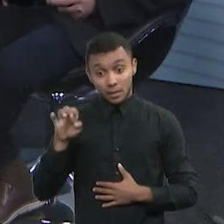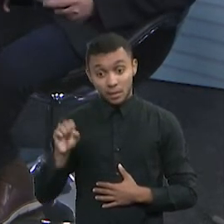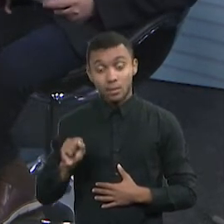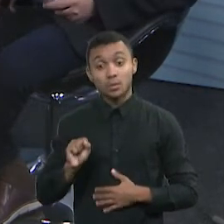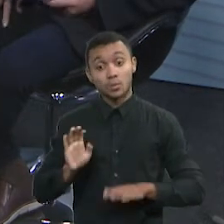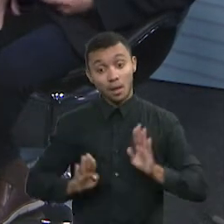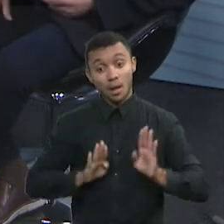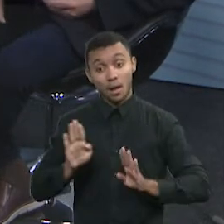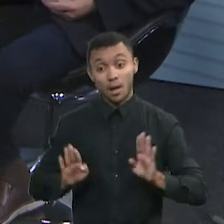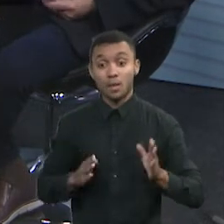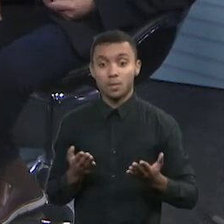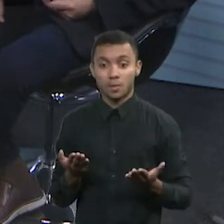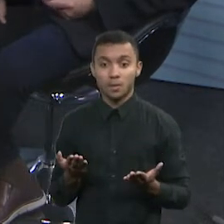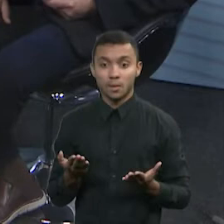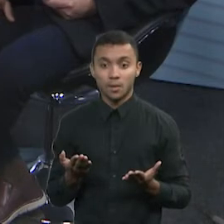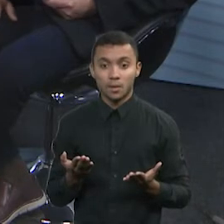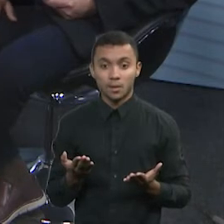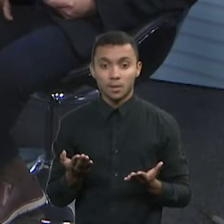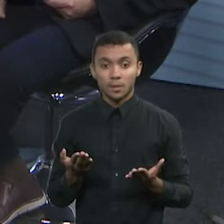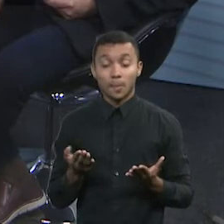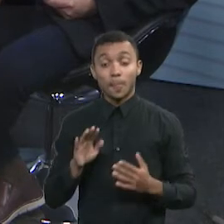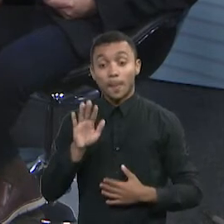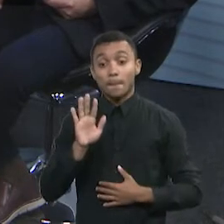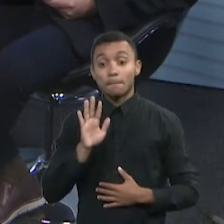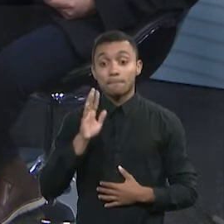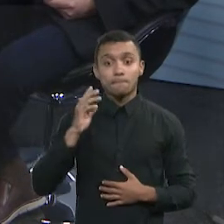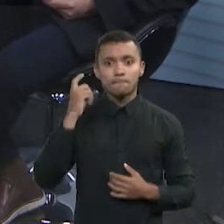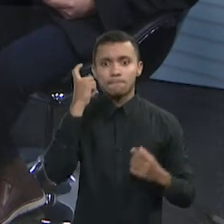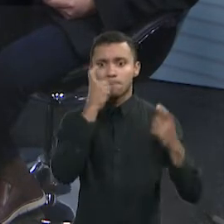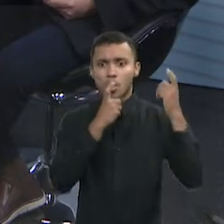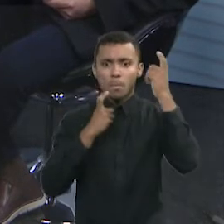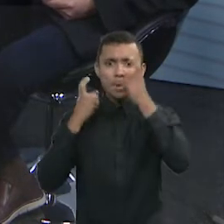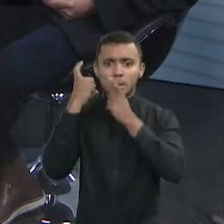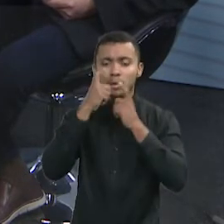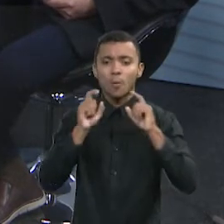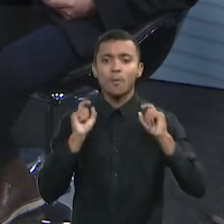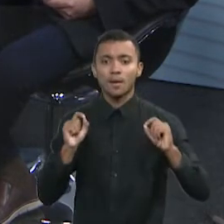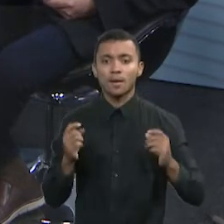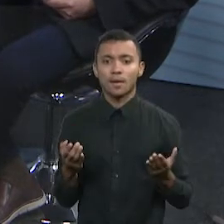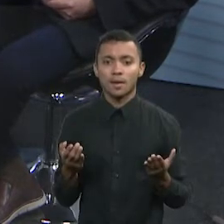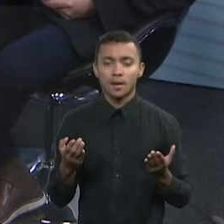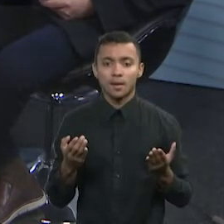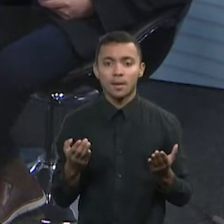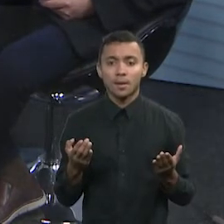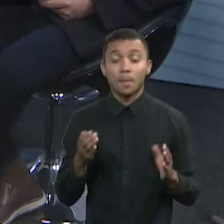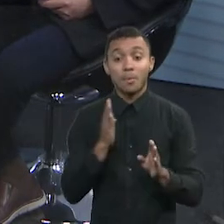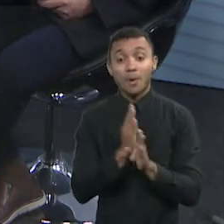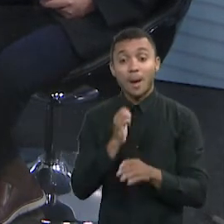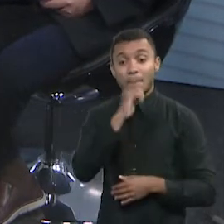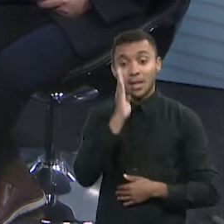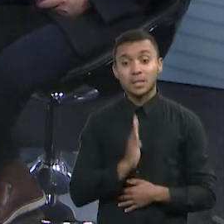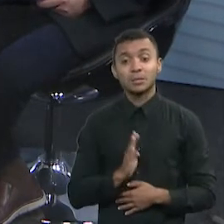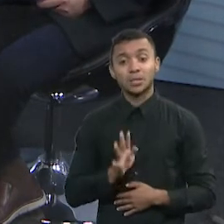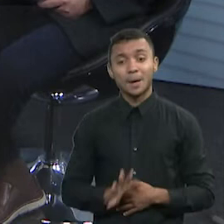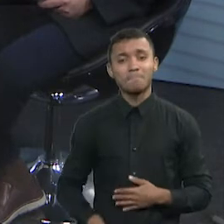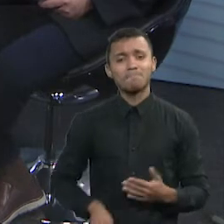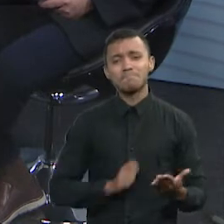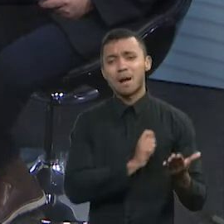nessas questões, porque... A grande preocupação... Como é você vai estimular o indivíduo a pagar os seus impostos? Porque o Brasil já tem imposto demais,